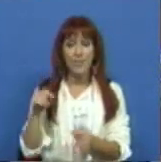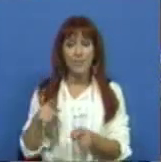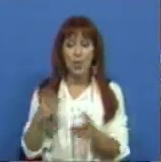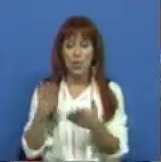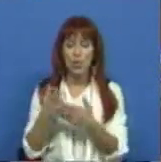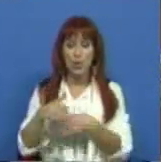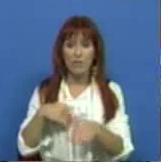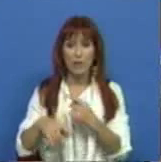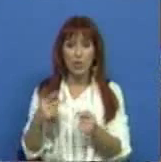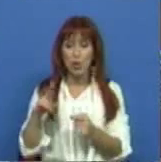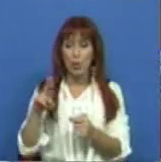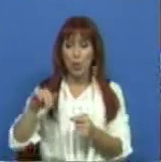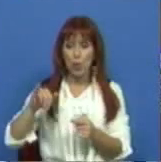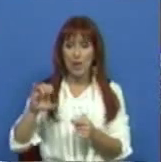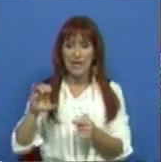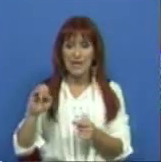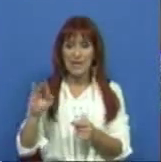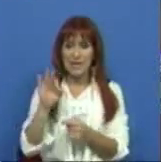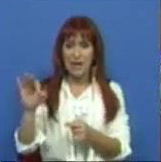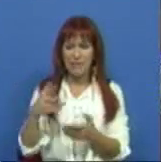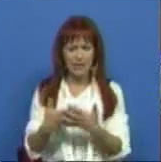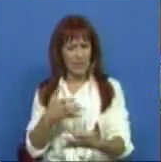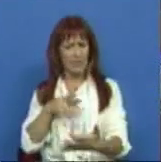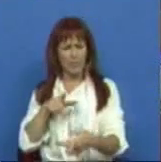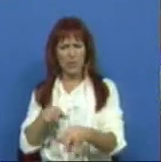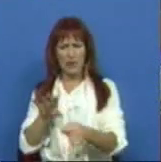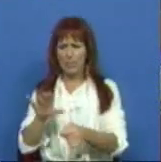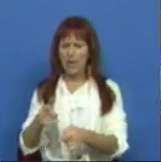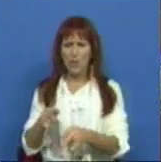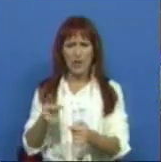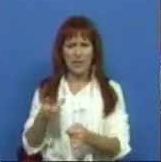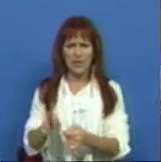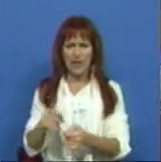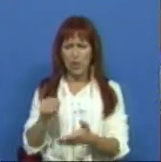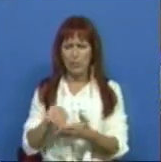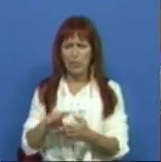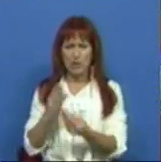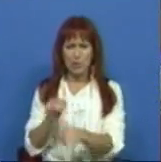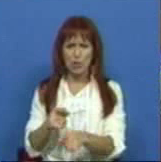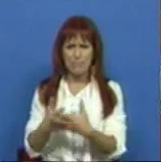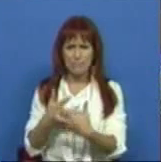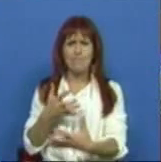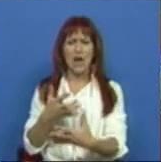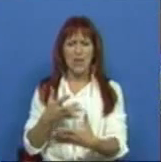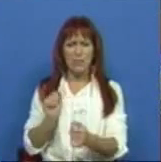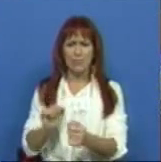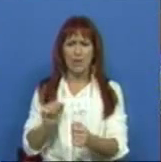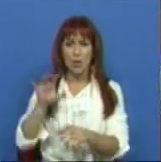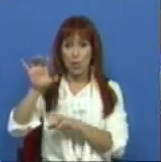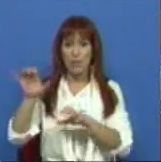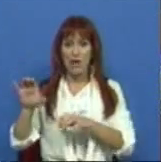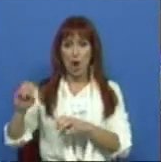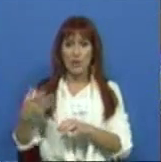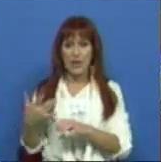o estudo feito pela Unicef que destaca Portugal como o país onde a taxa de pobreza infantil é mais elevada dos